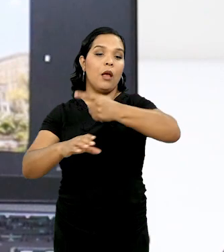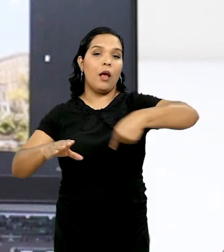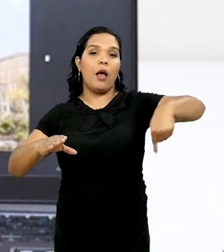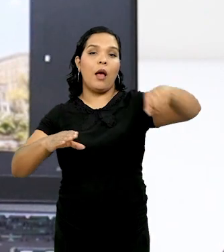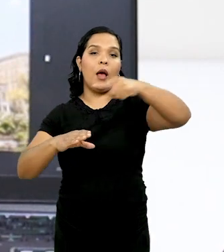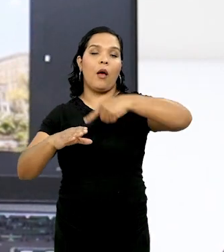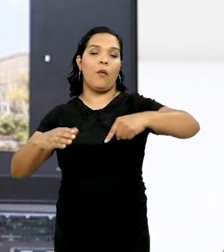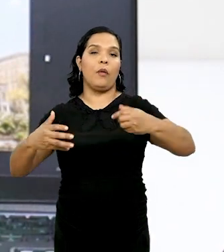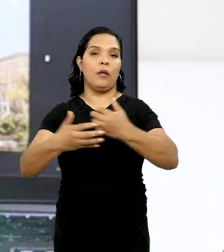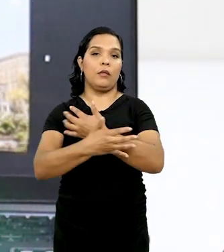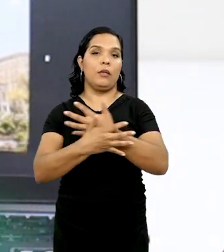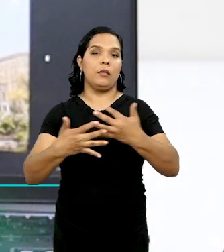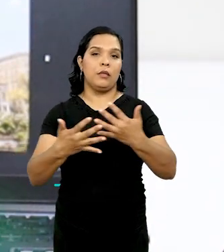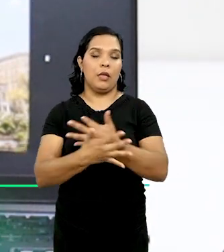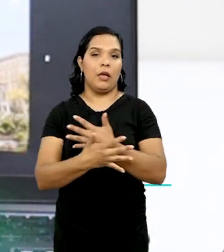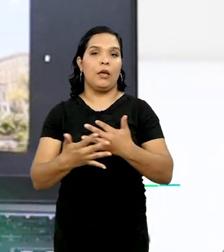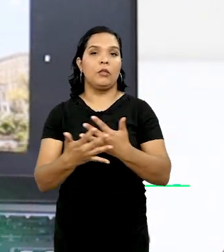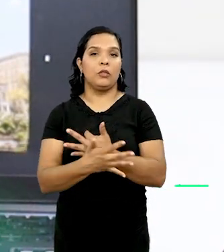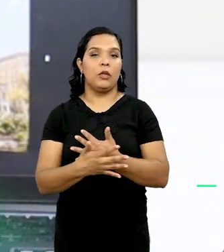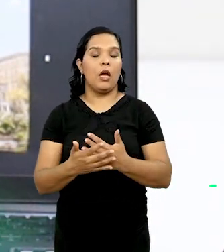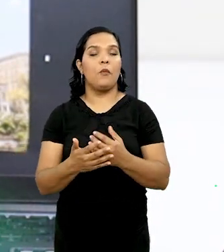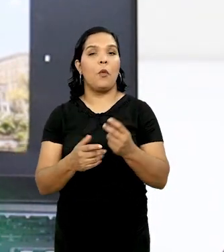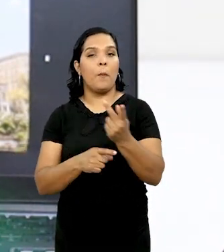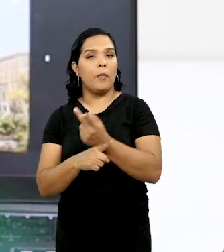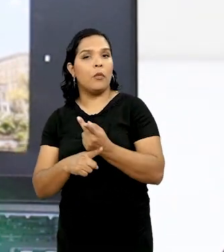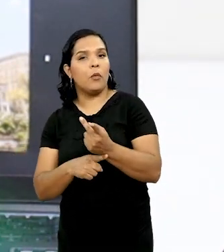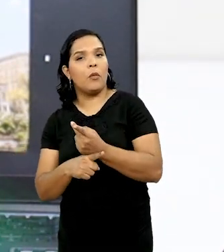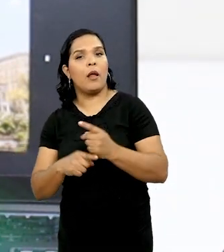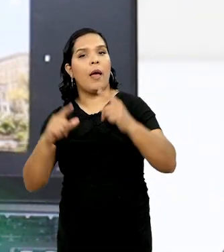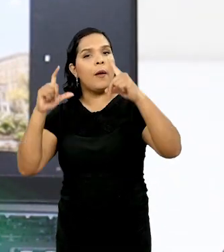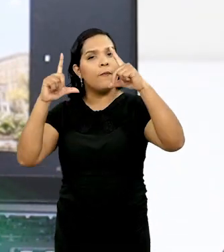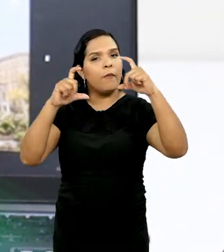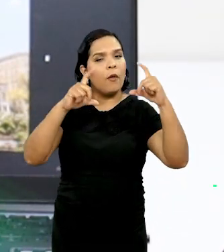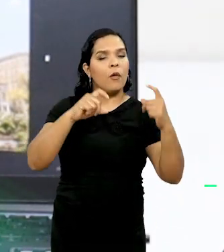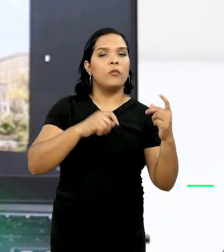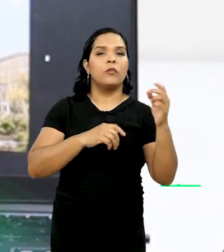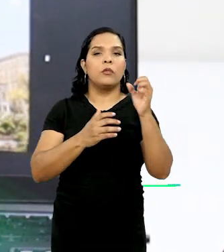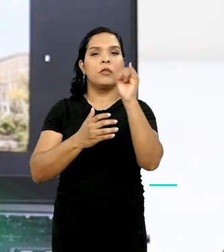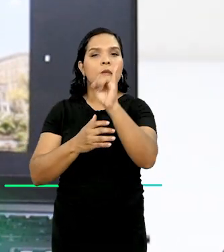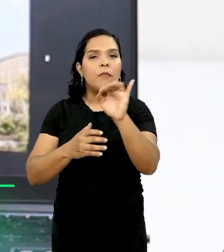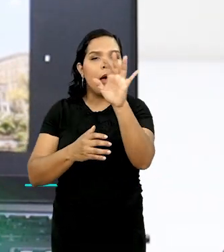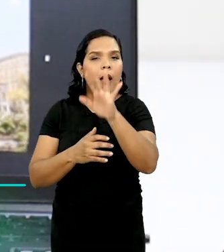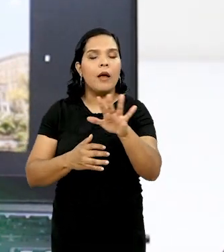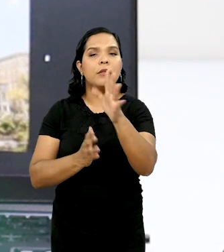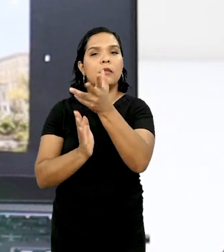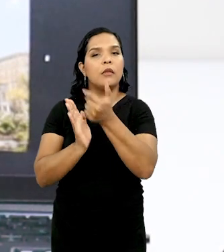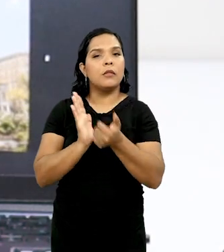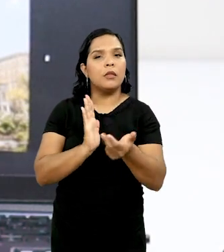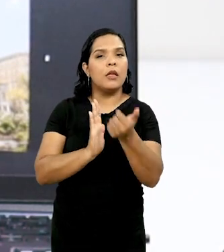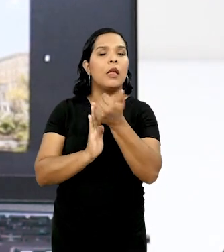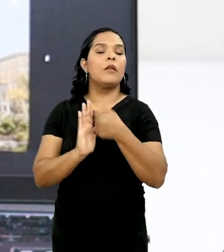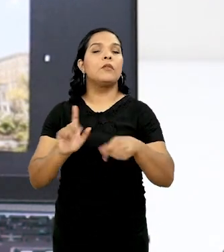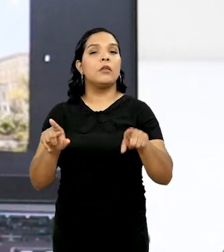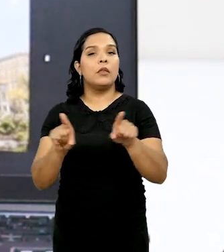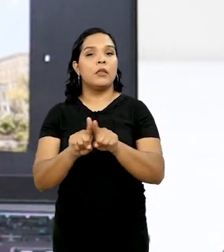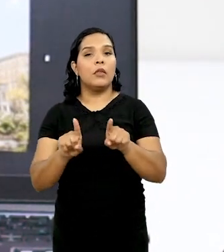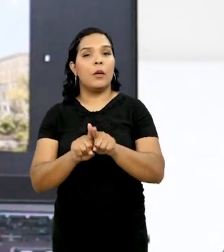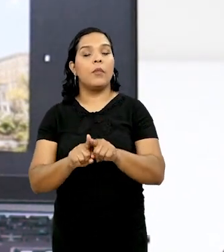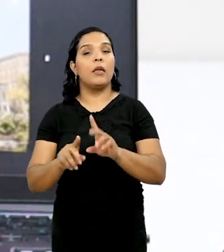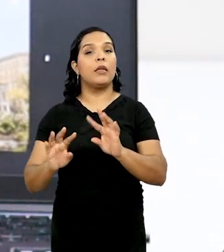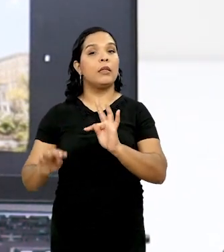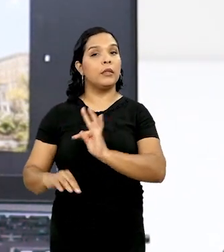buscou o material iconográfico dessas obras, tanto com imagens antigas, fotografias, desenhos e também materiais mais técnicos,